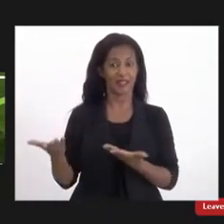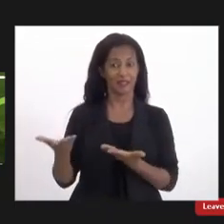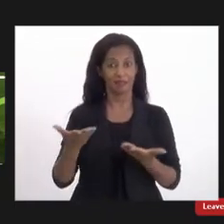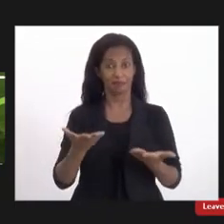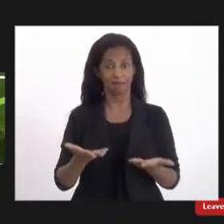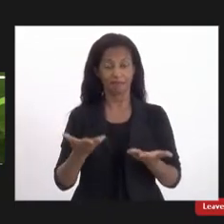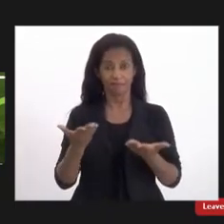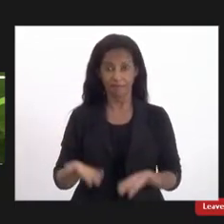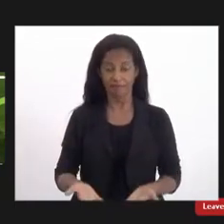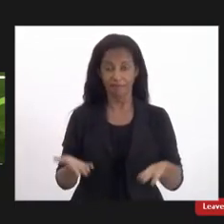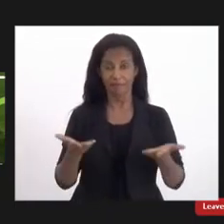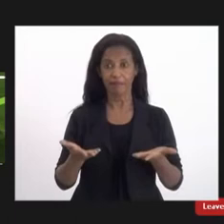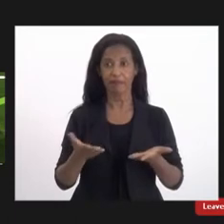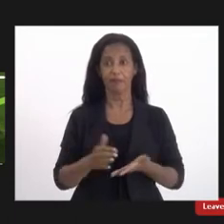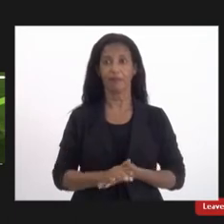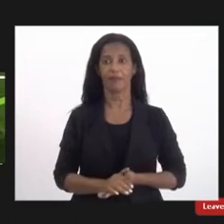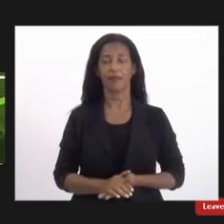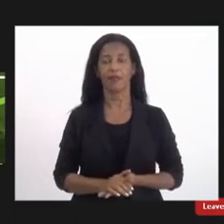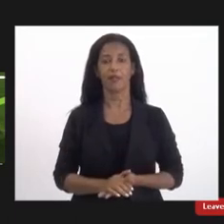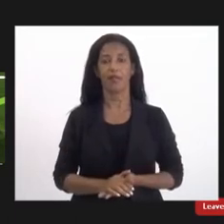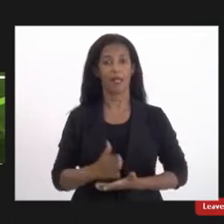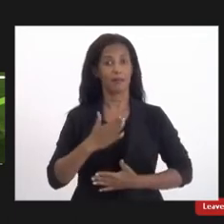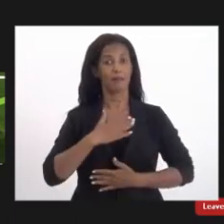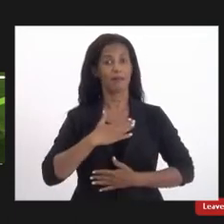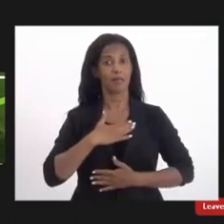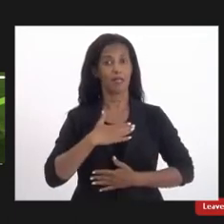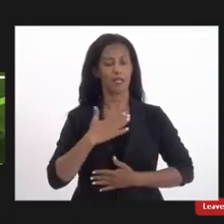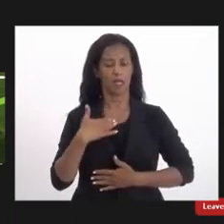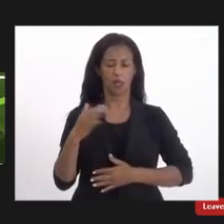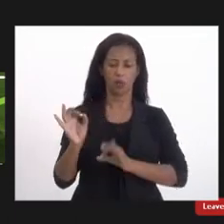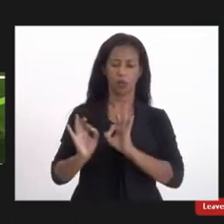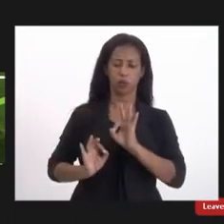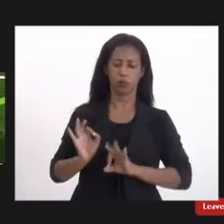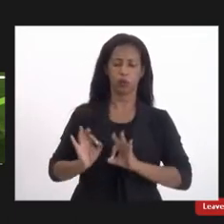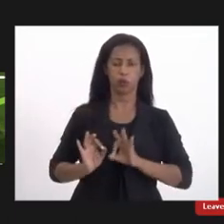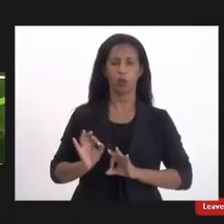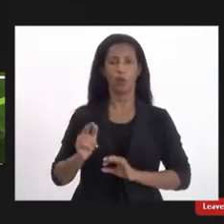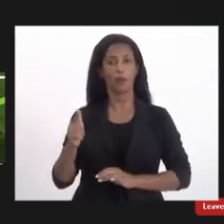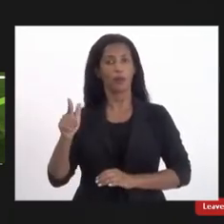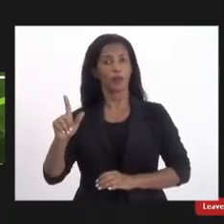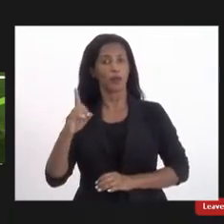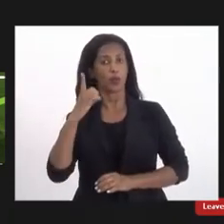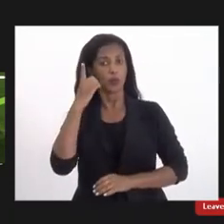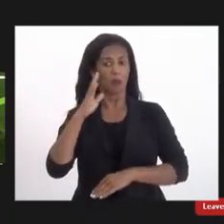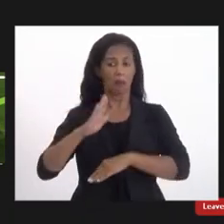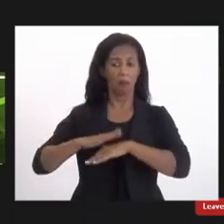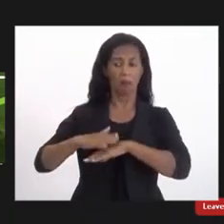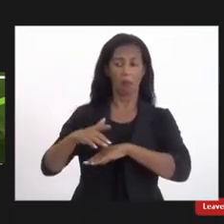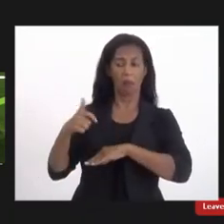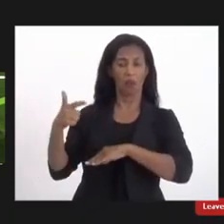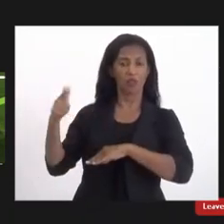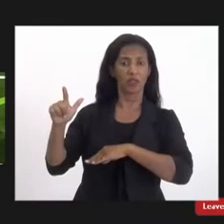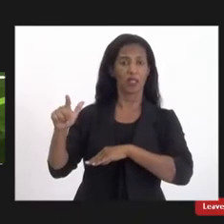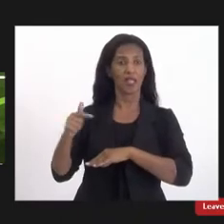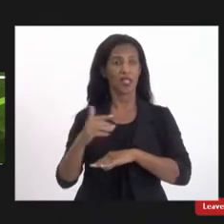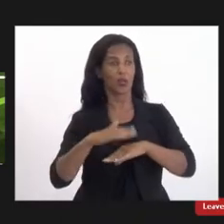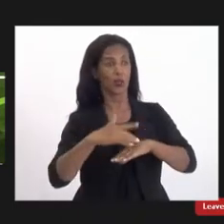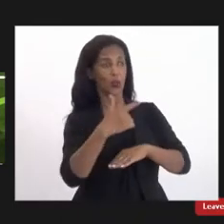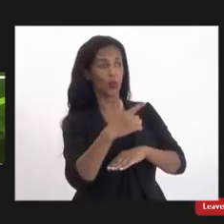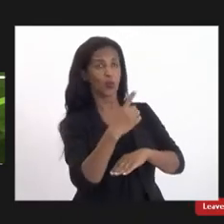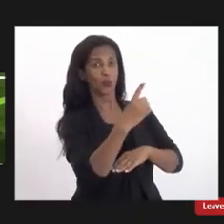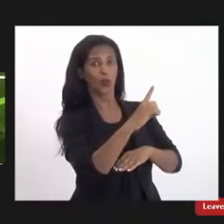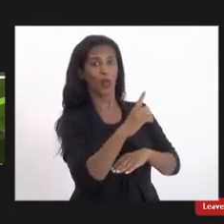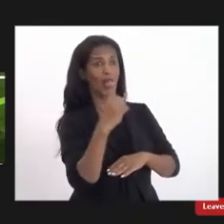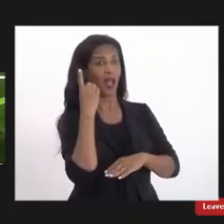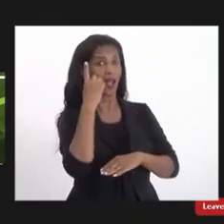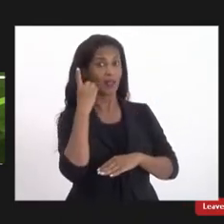é é minha eu fiz mas o outro deputado tá fazendo a dele e o outro tá fazendo dele